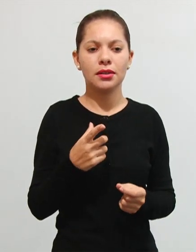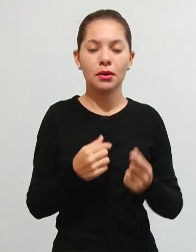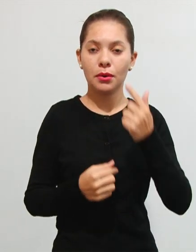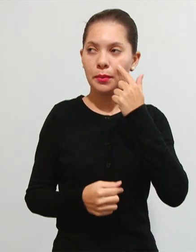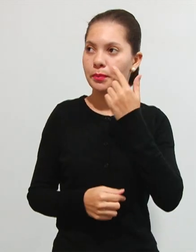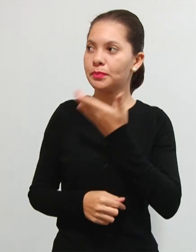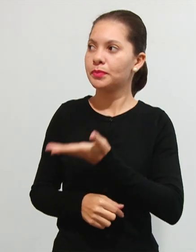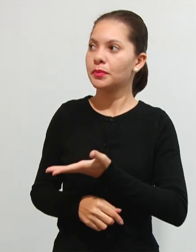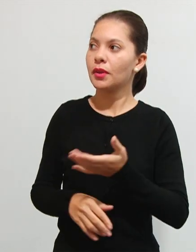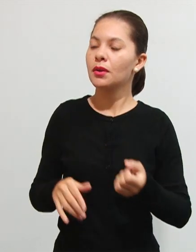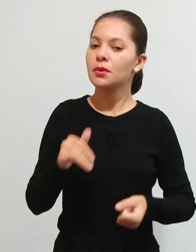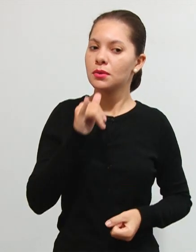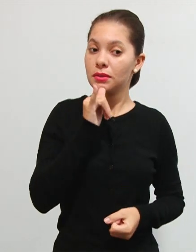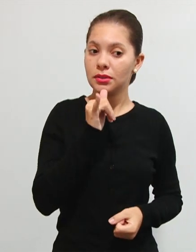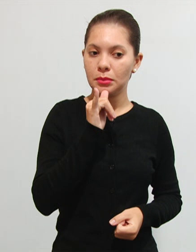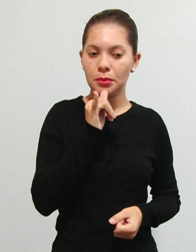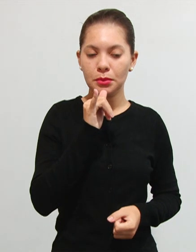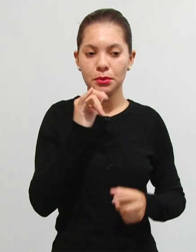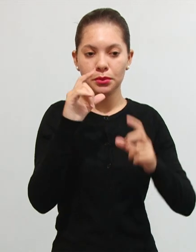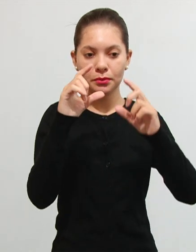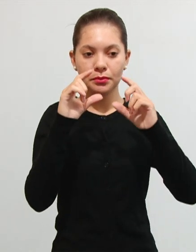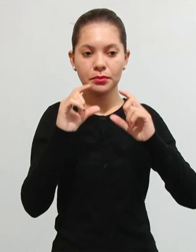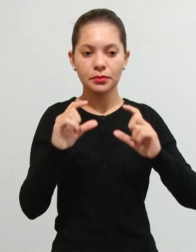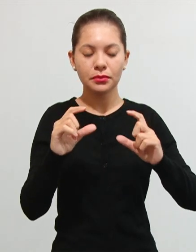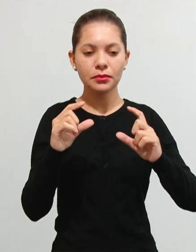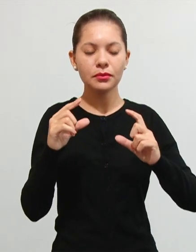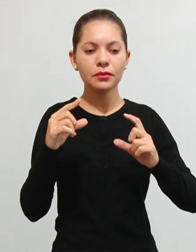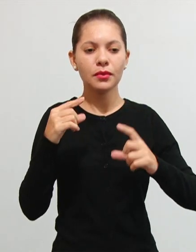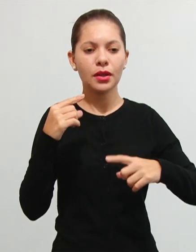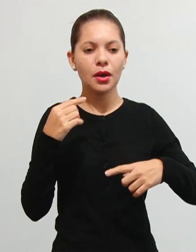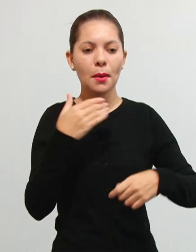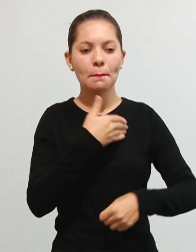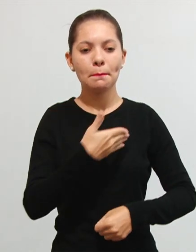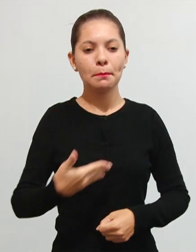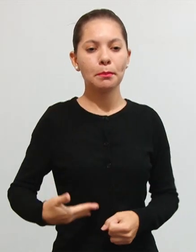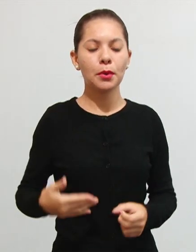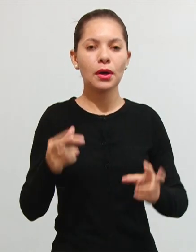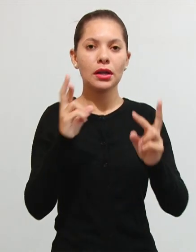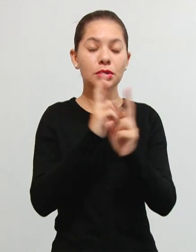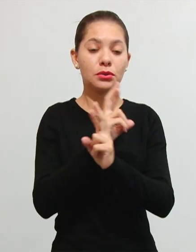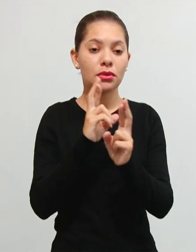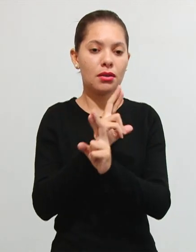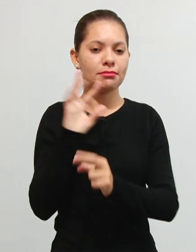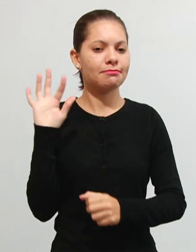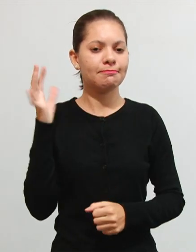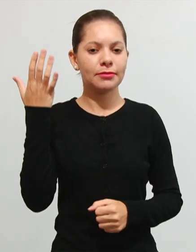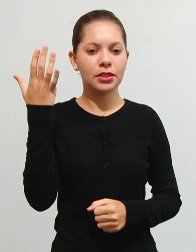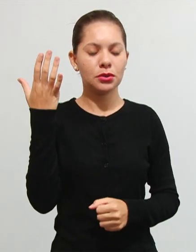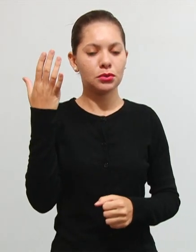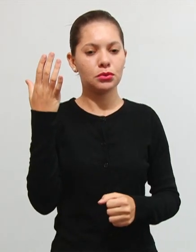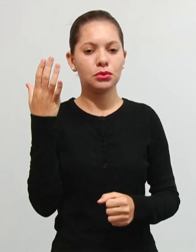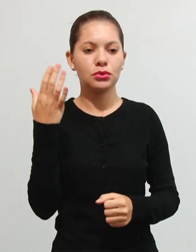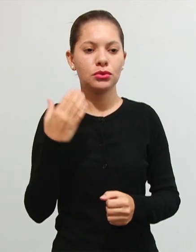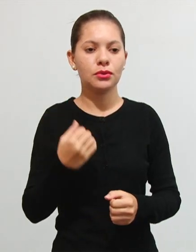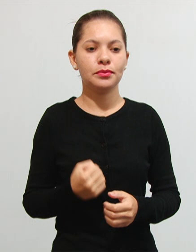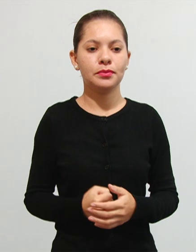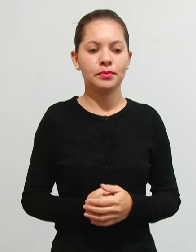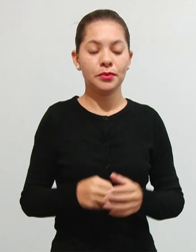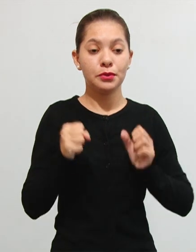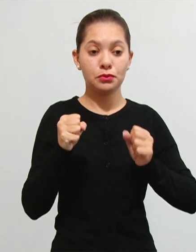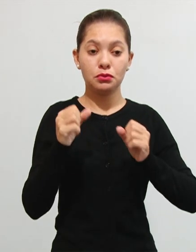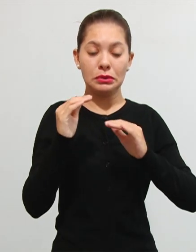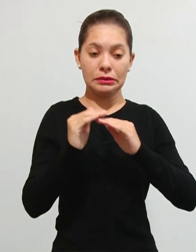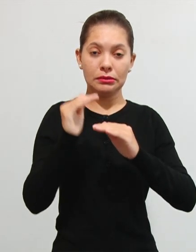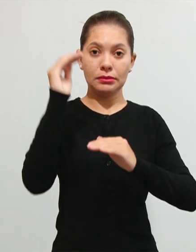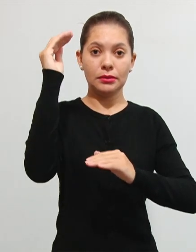só calamidade pública está relacionada a eventos de casos fortuitos ou força maior aqui eu